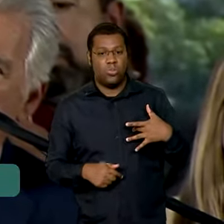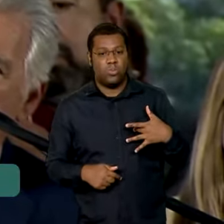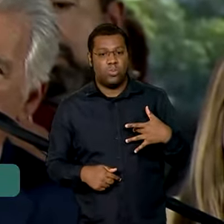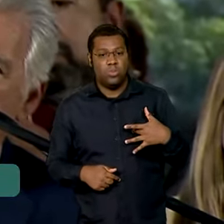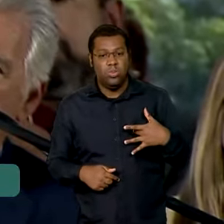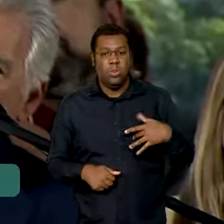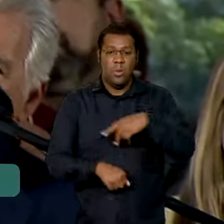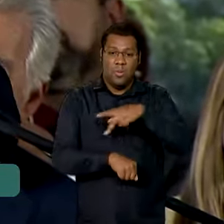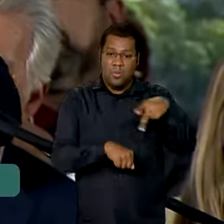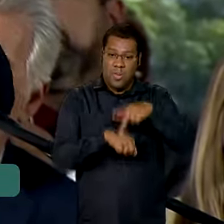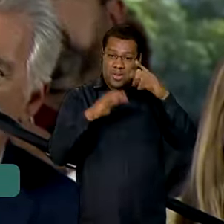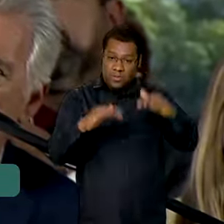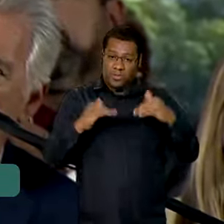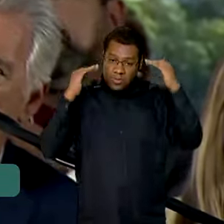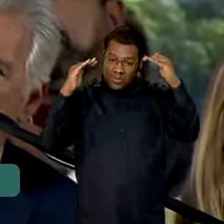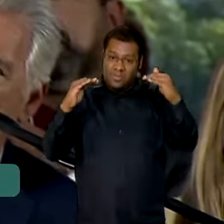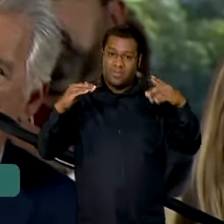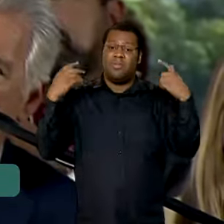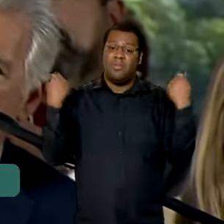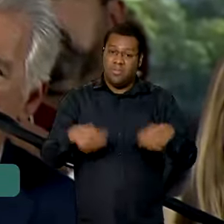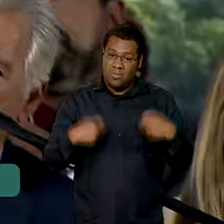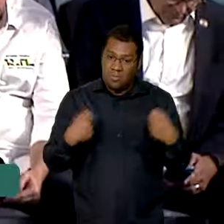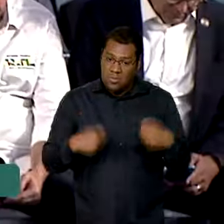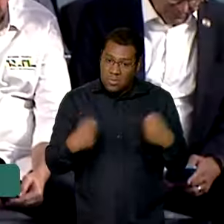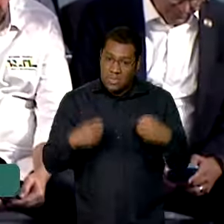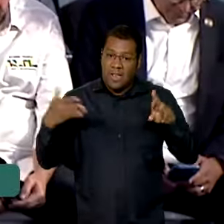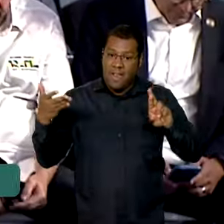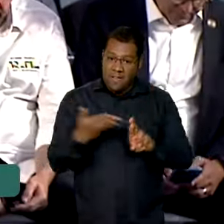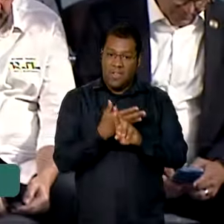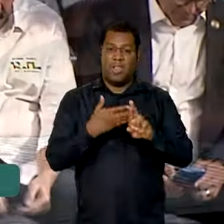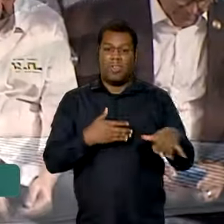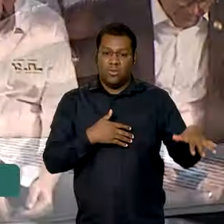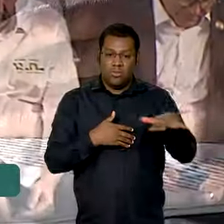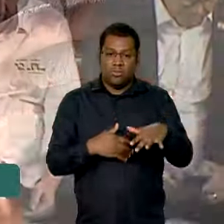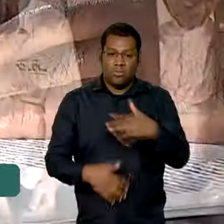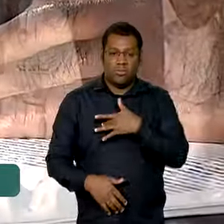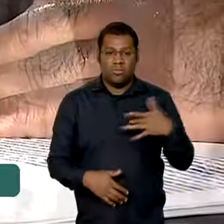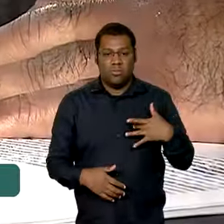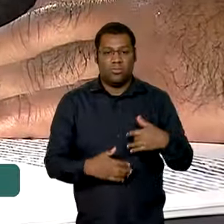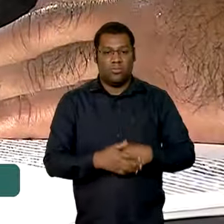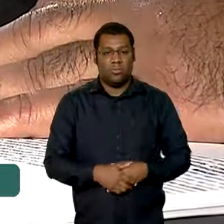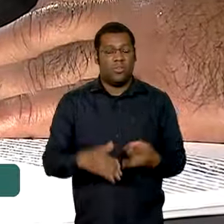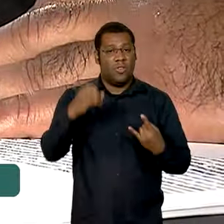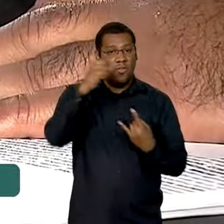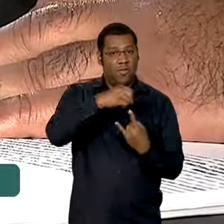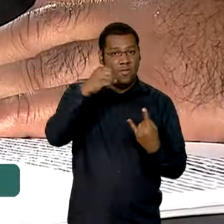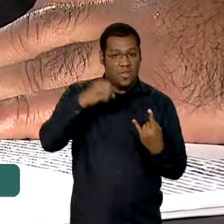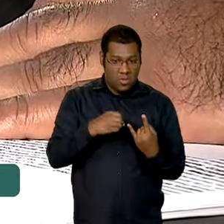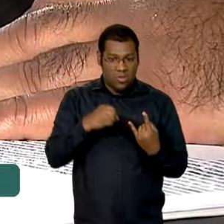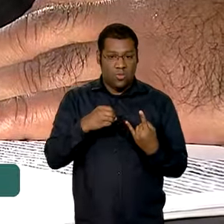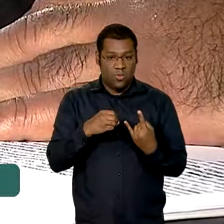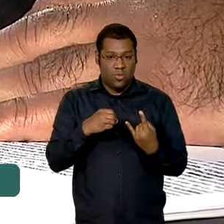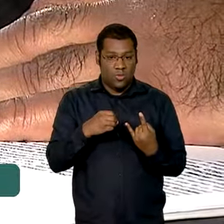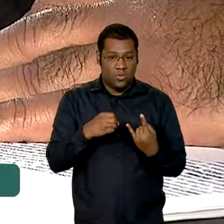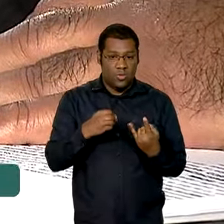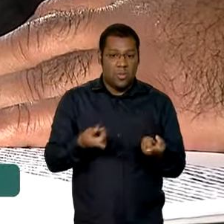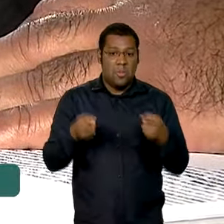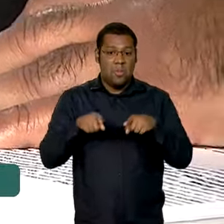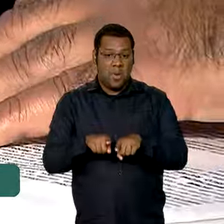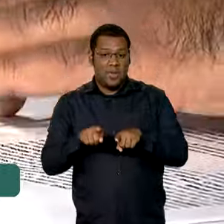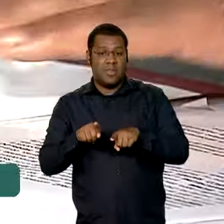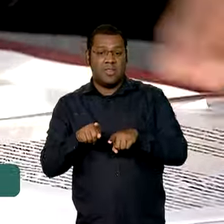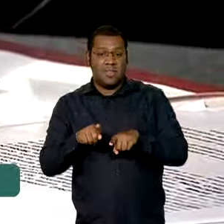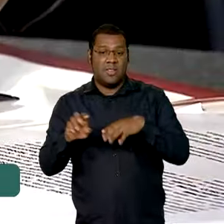A gente tem que produzir aquilo que falta para esse país. Durante o evento, a Fiocruz e a indústria assinaram um